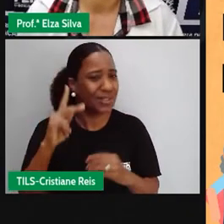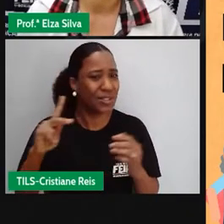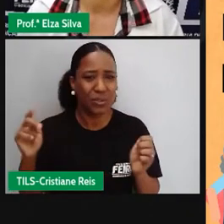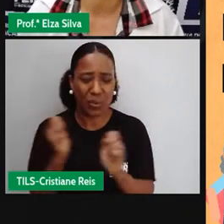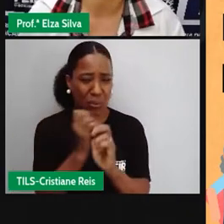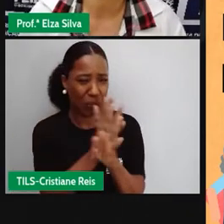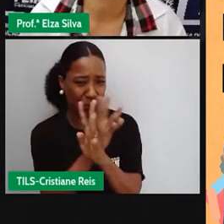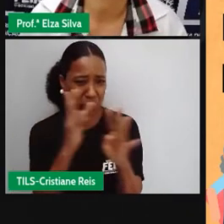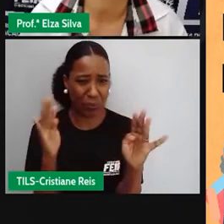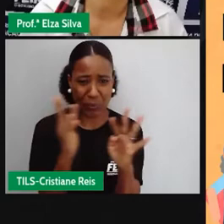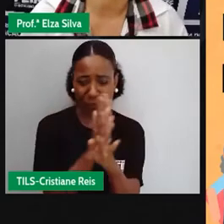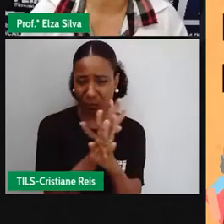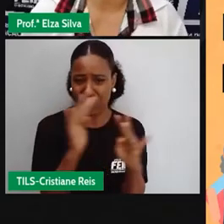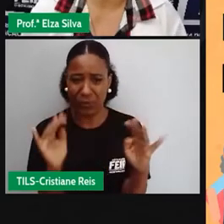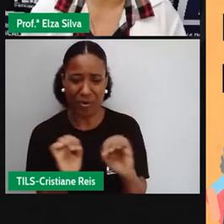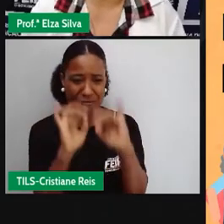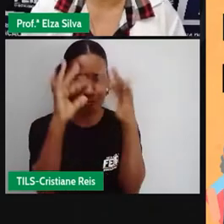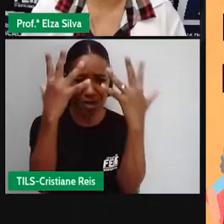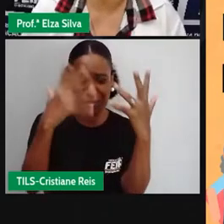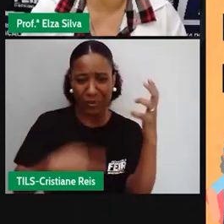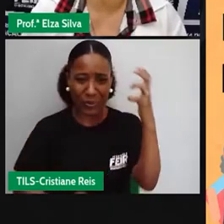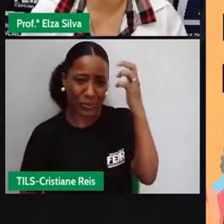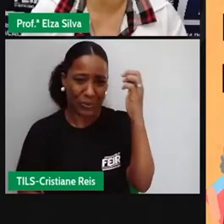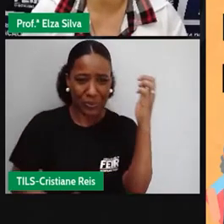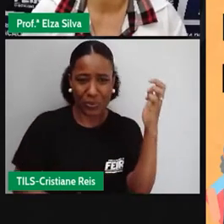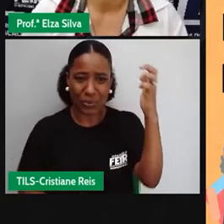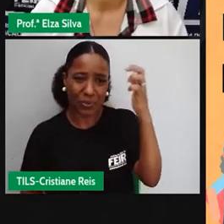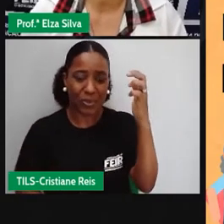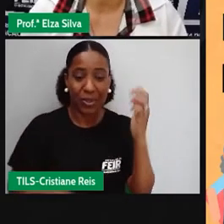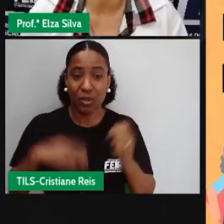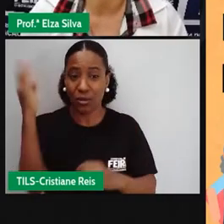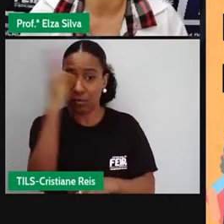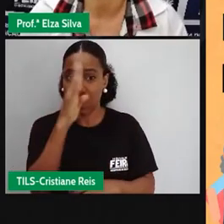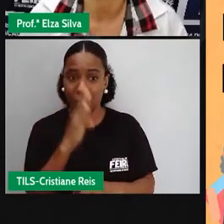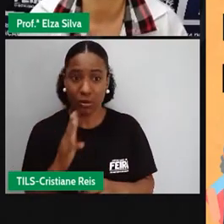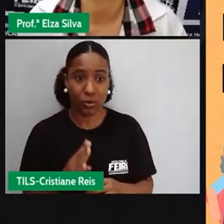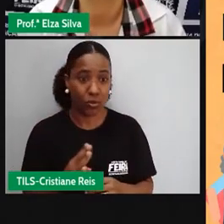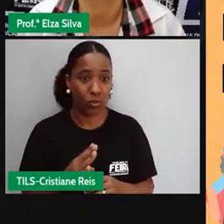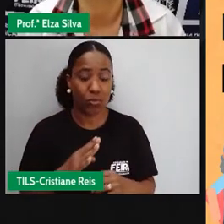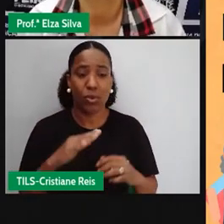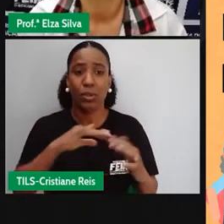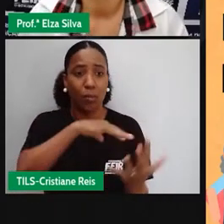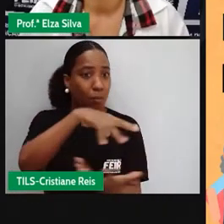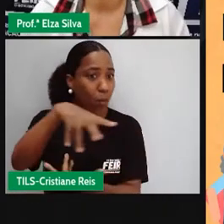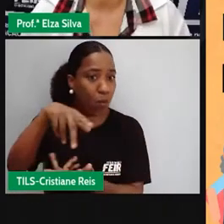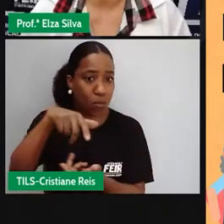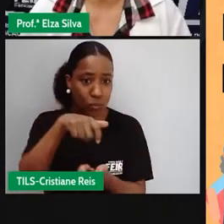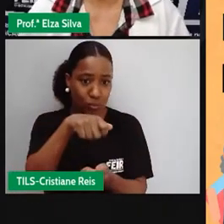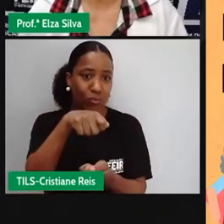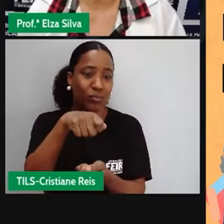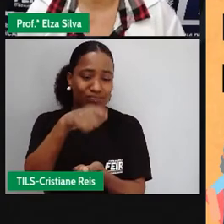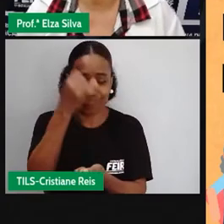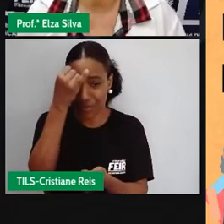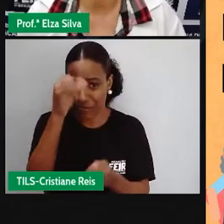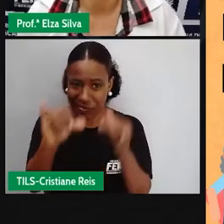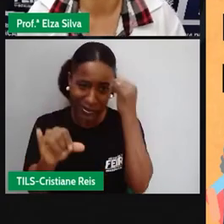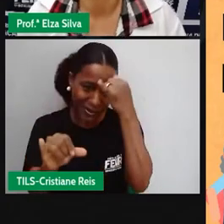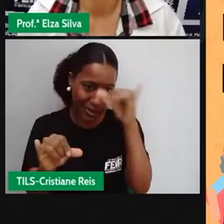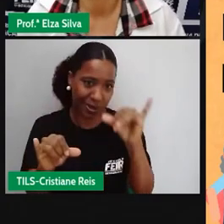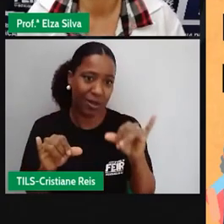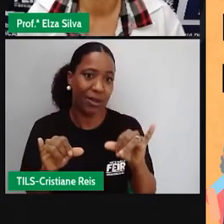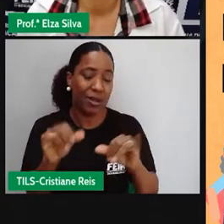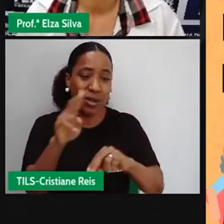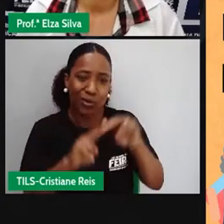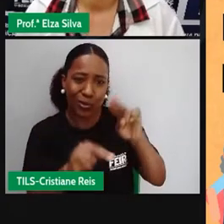aglomerar para celebrar festas juninas aqui no Brasil e em toda a parte do mundo que se comemora essa